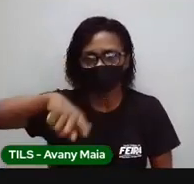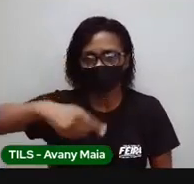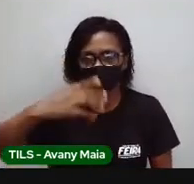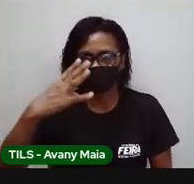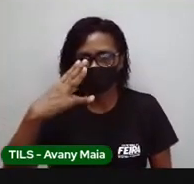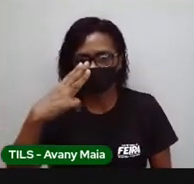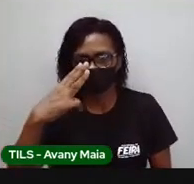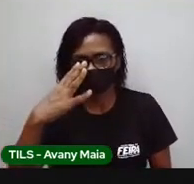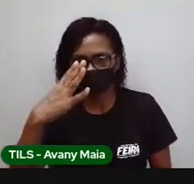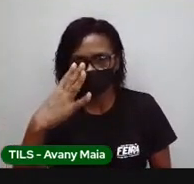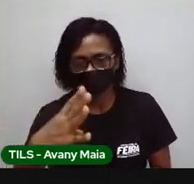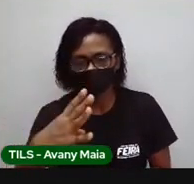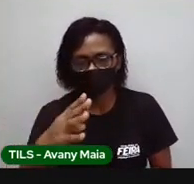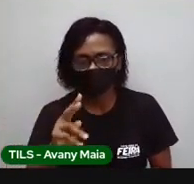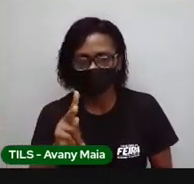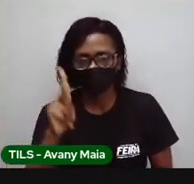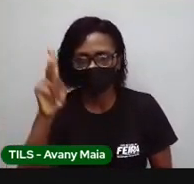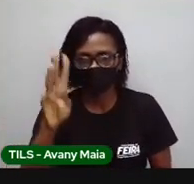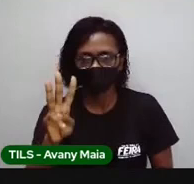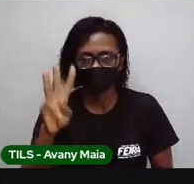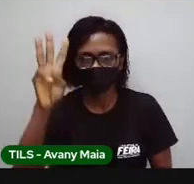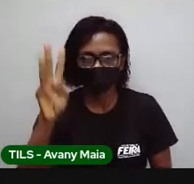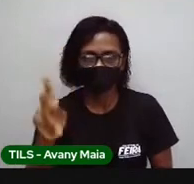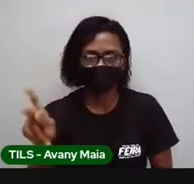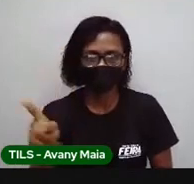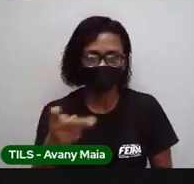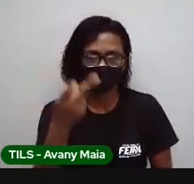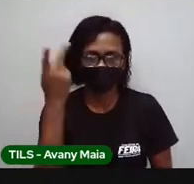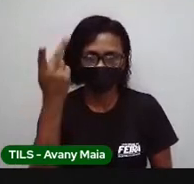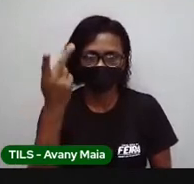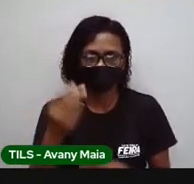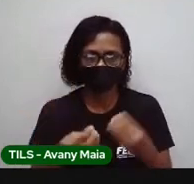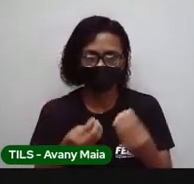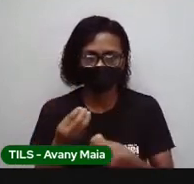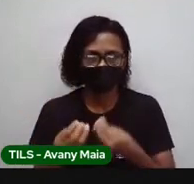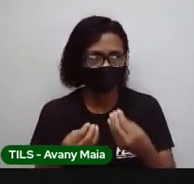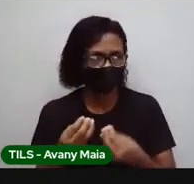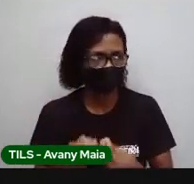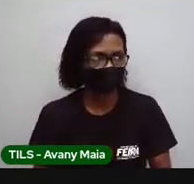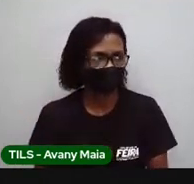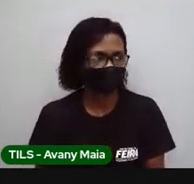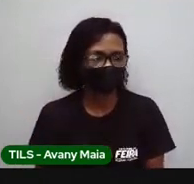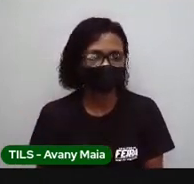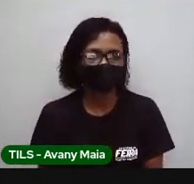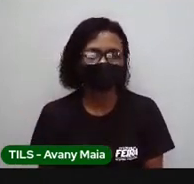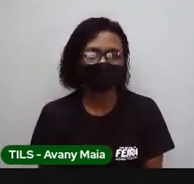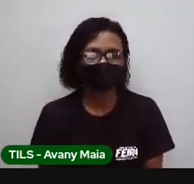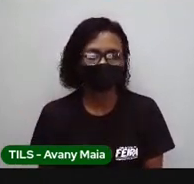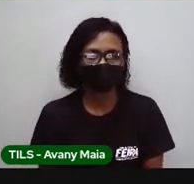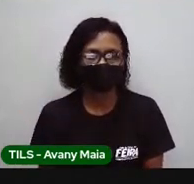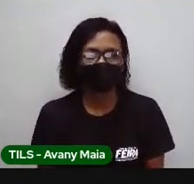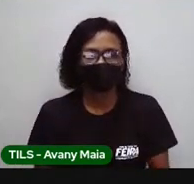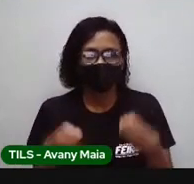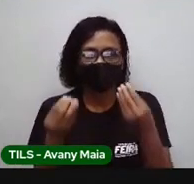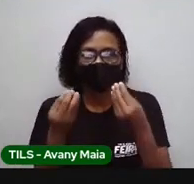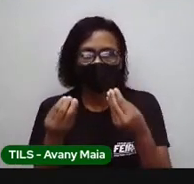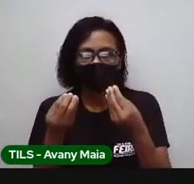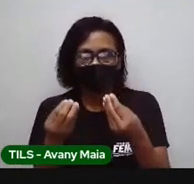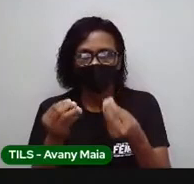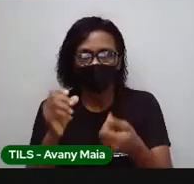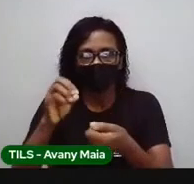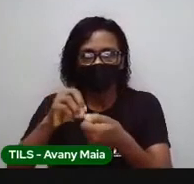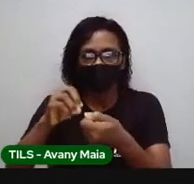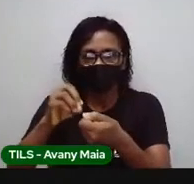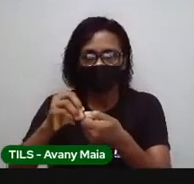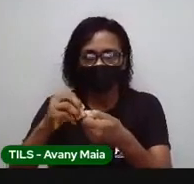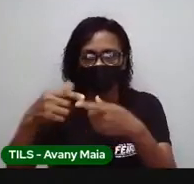Bom, mas vamos exercitar isso. Vamos fazer um outro